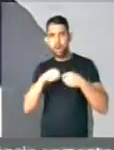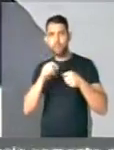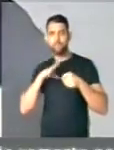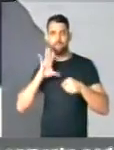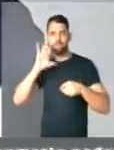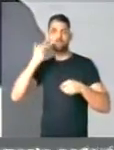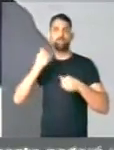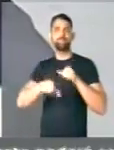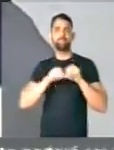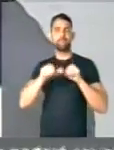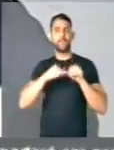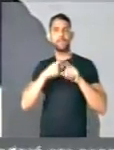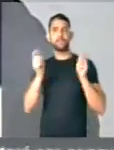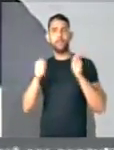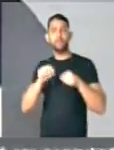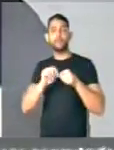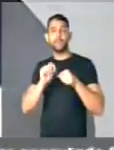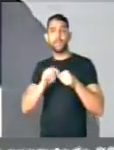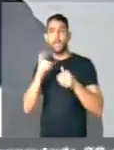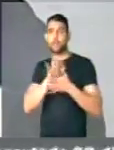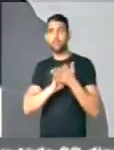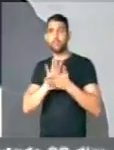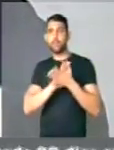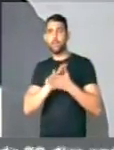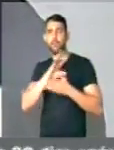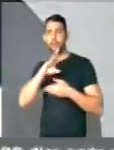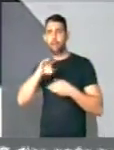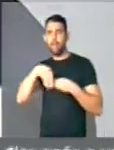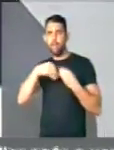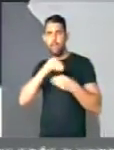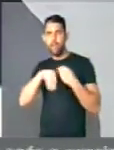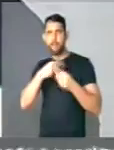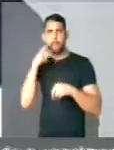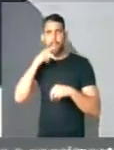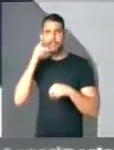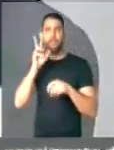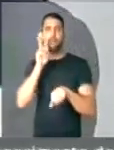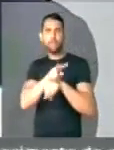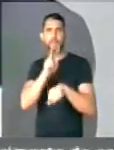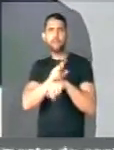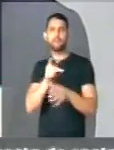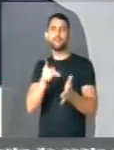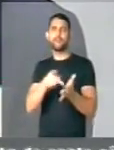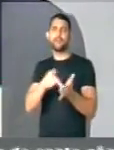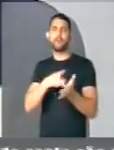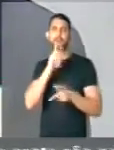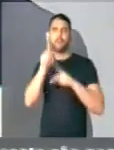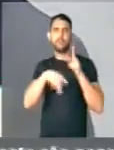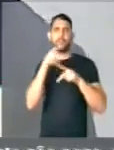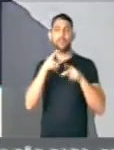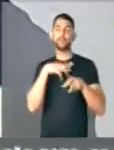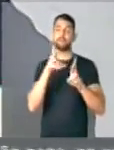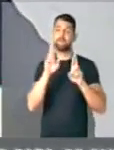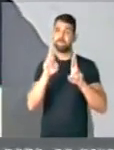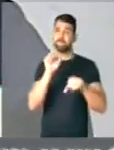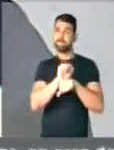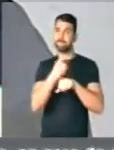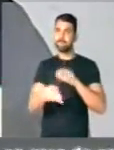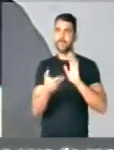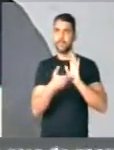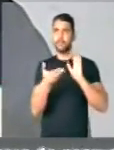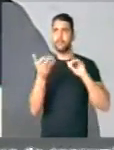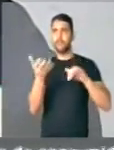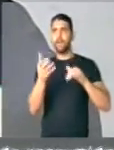superar. Mas só pode fazer isso quem não tem amarras políticas. Quem realmente quer defender aquilo que a população espera desse Congresso